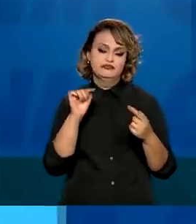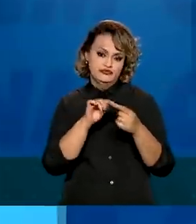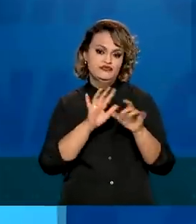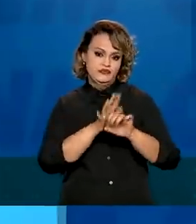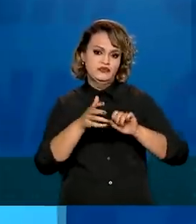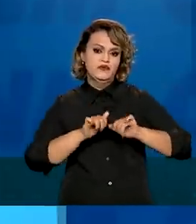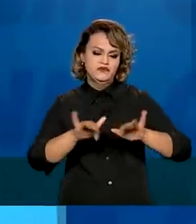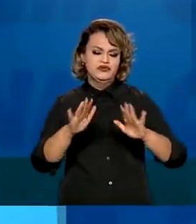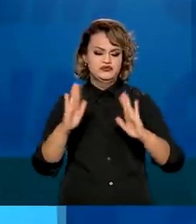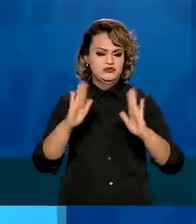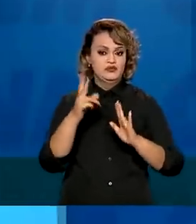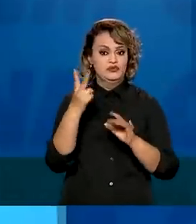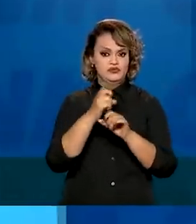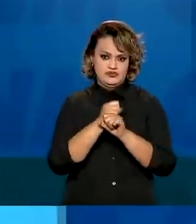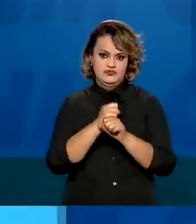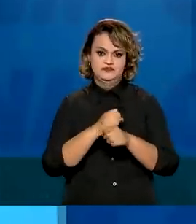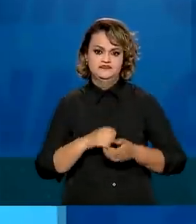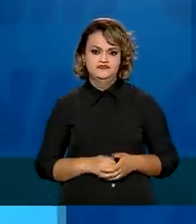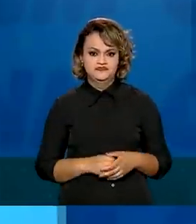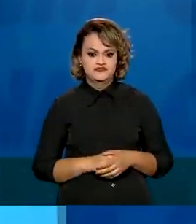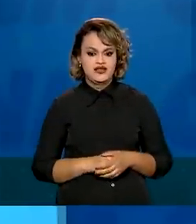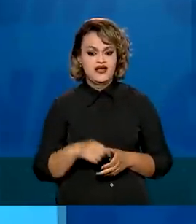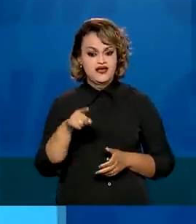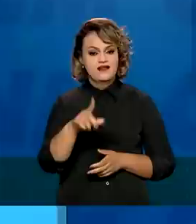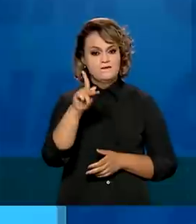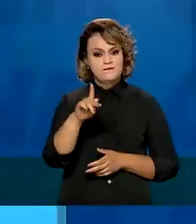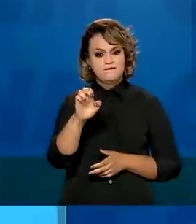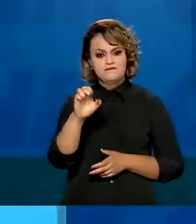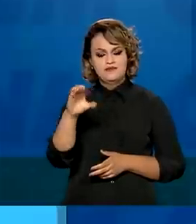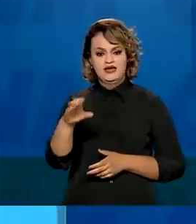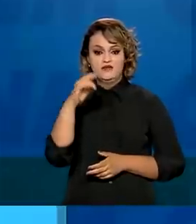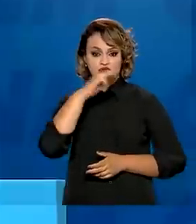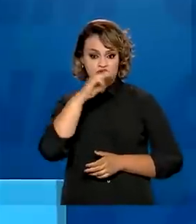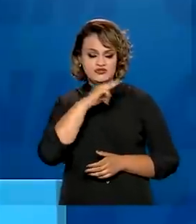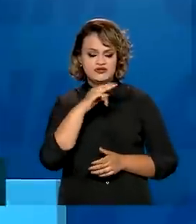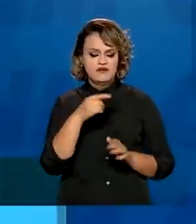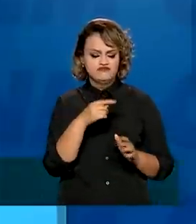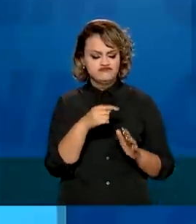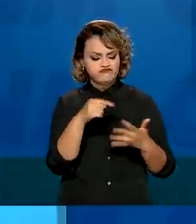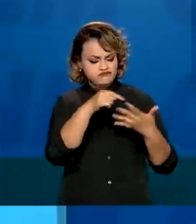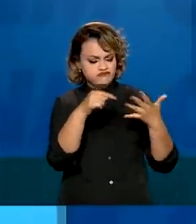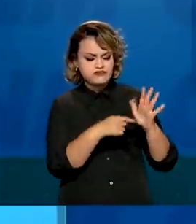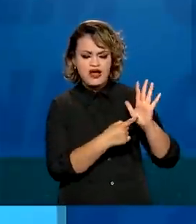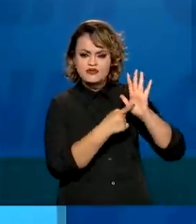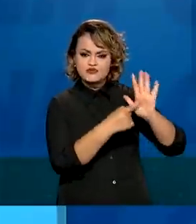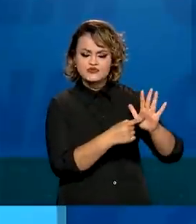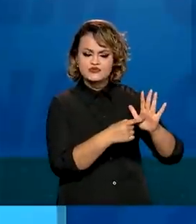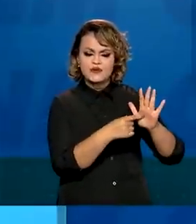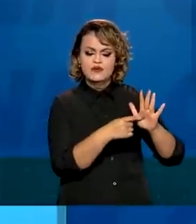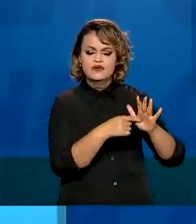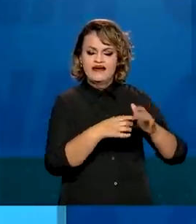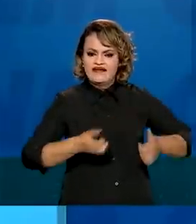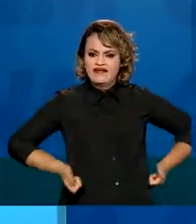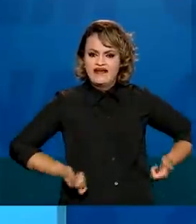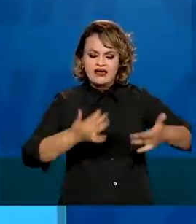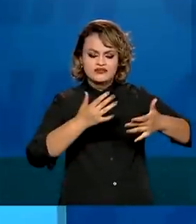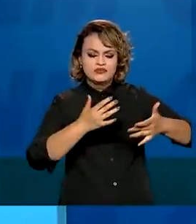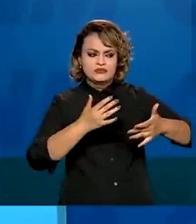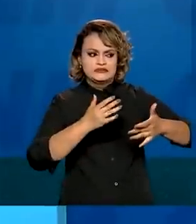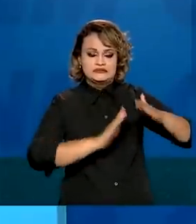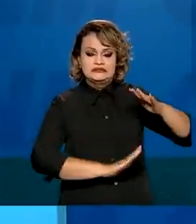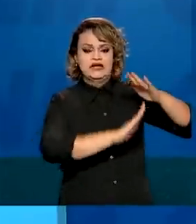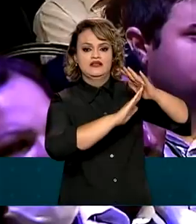-19 nos últimos dois anos. A PEC emergencial aprimorou e fortaleceu o teto de gastos, pois criou